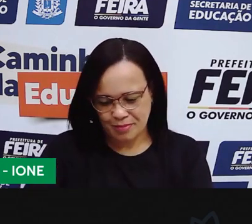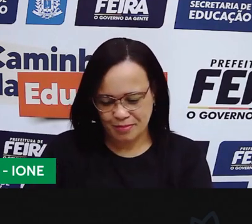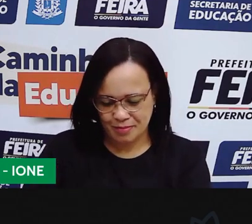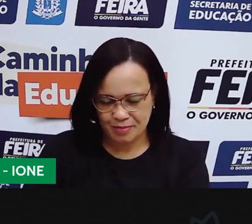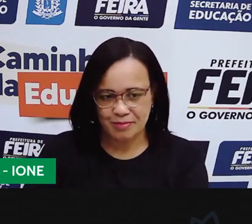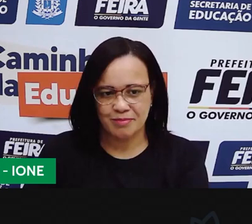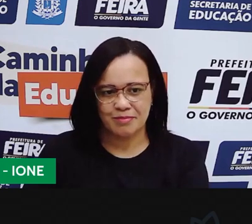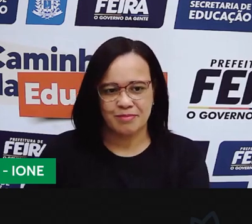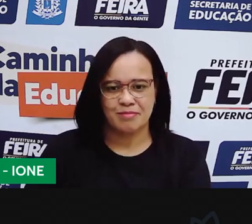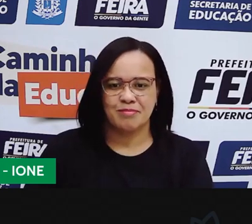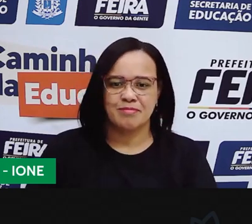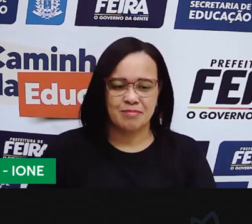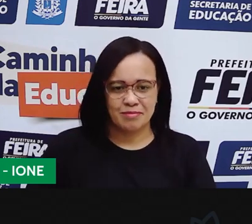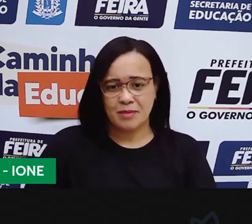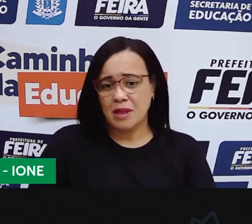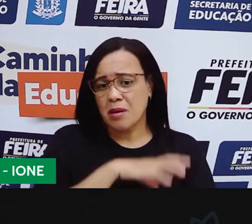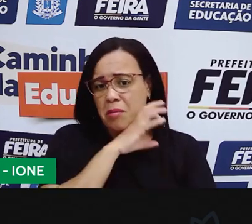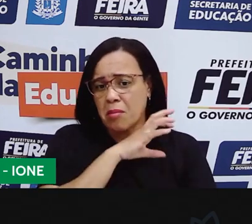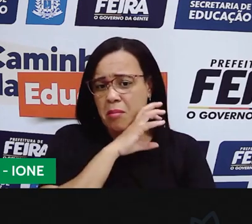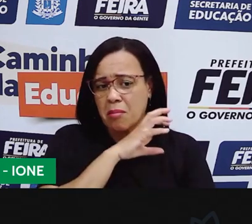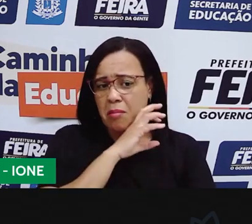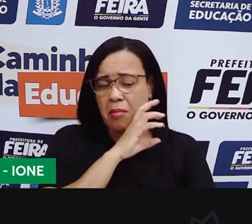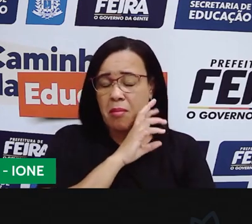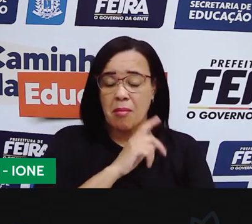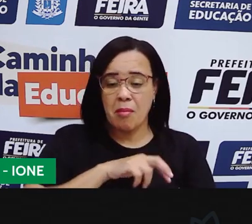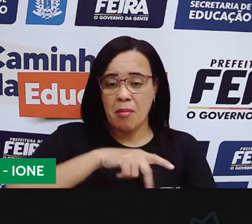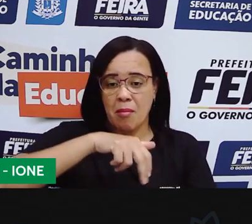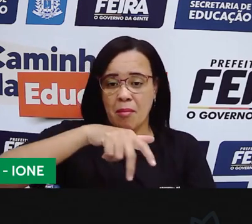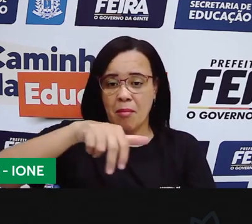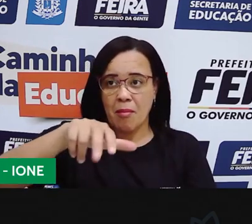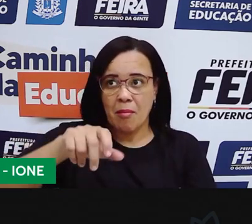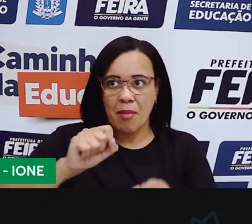E bicho que atravessa bem esperto.